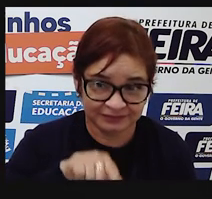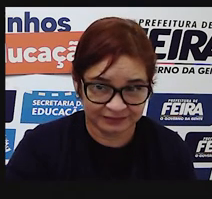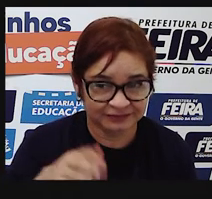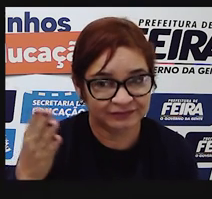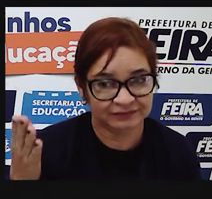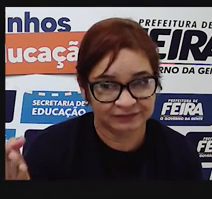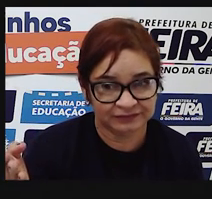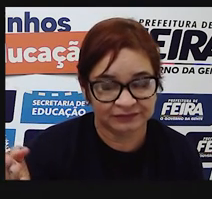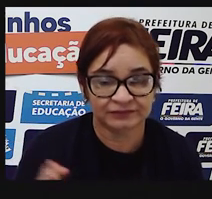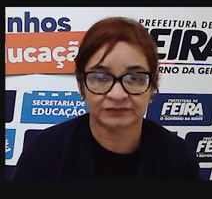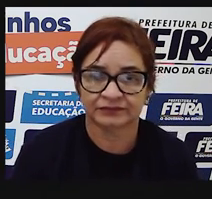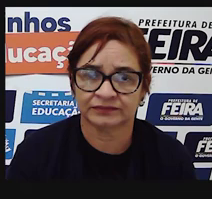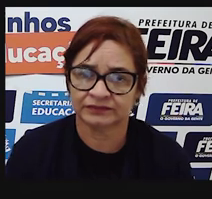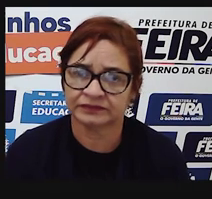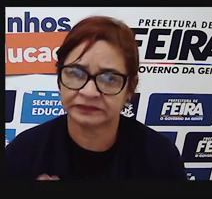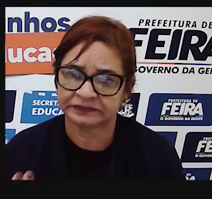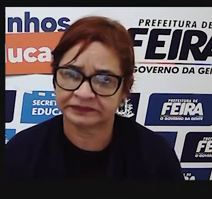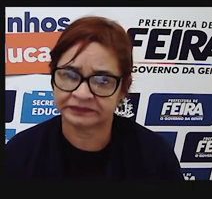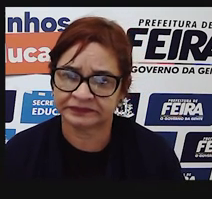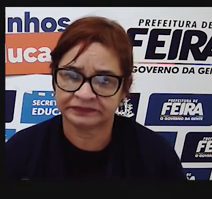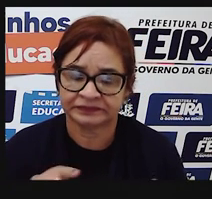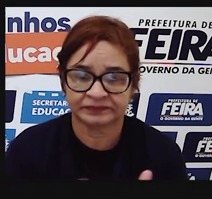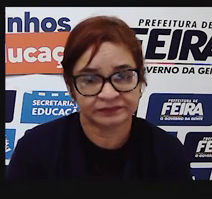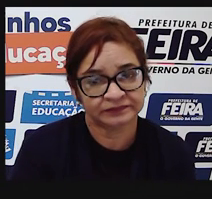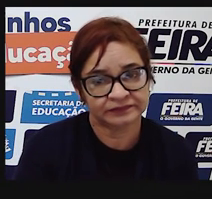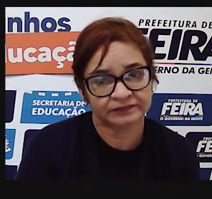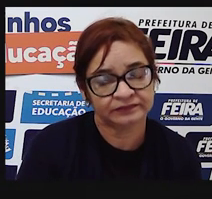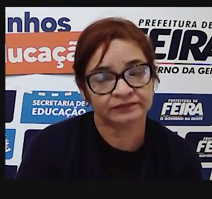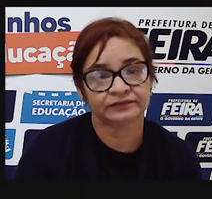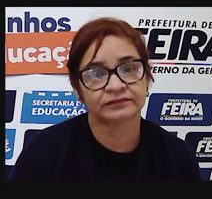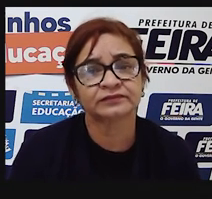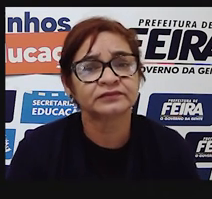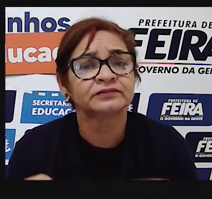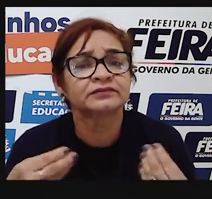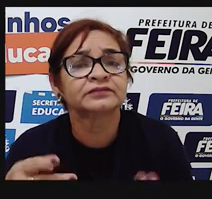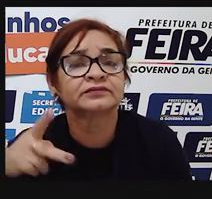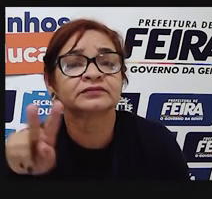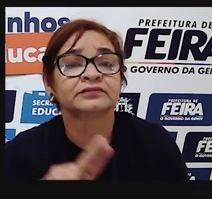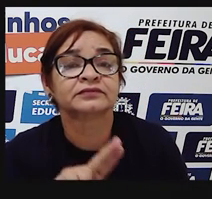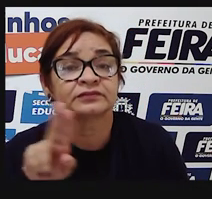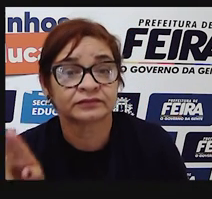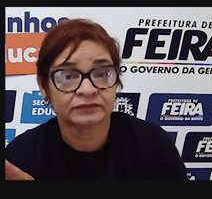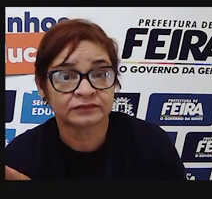o ponto de interrogação para indicar uma pergunta. Qual é o teu nome?